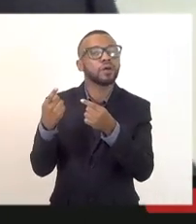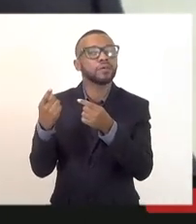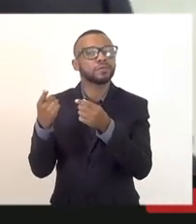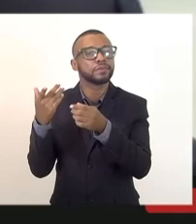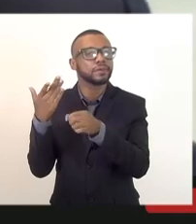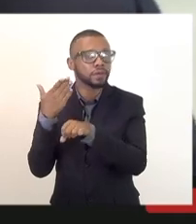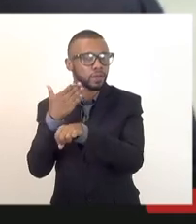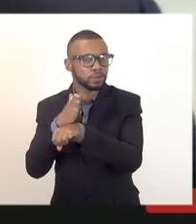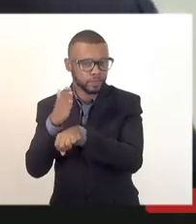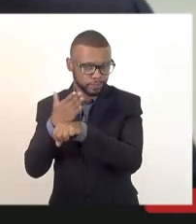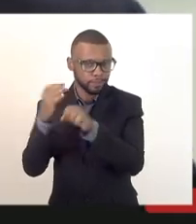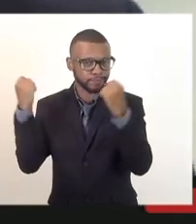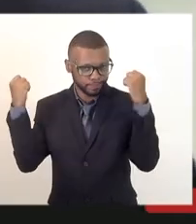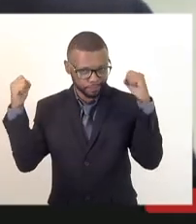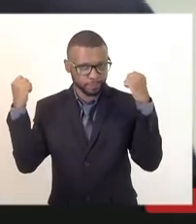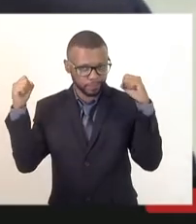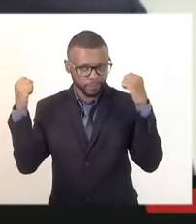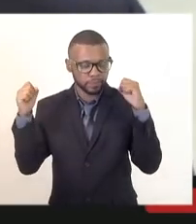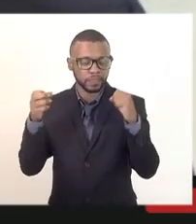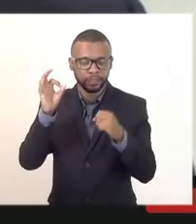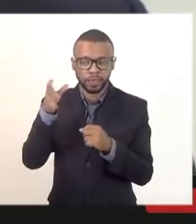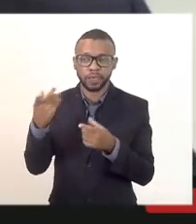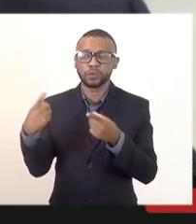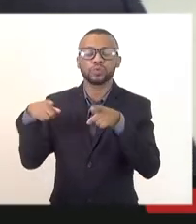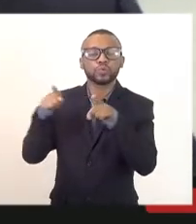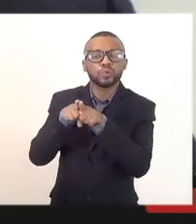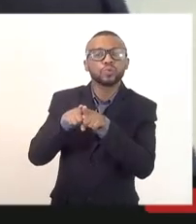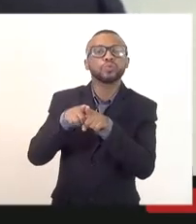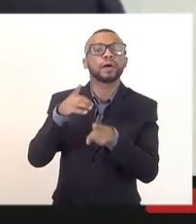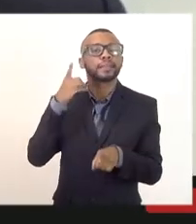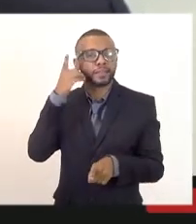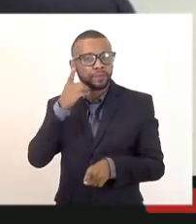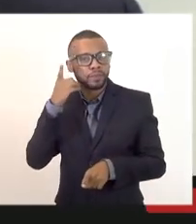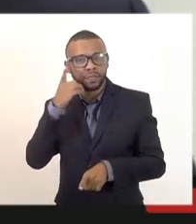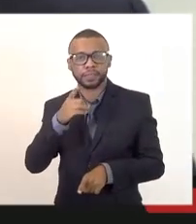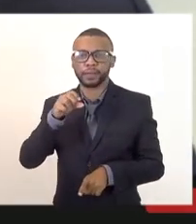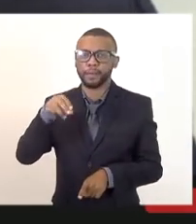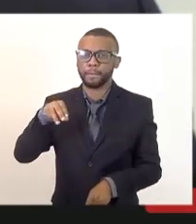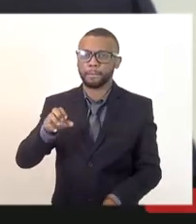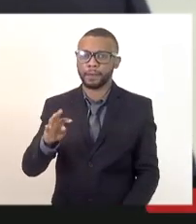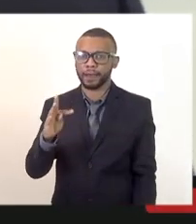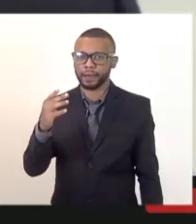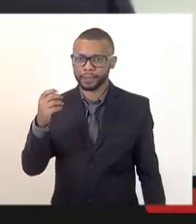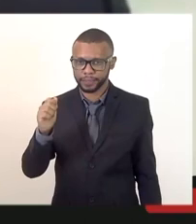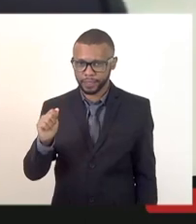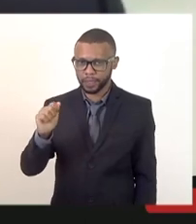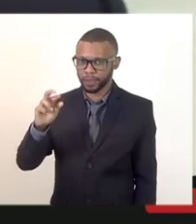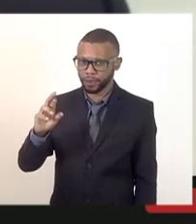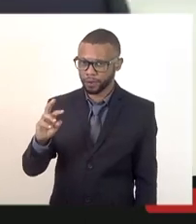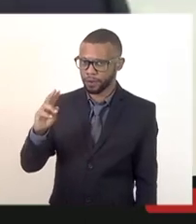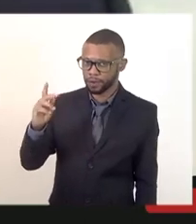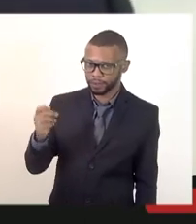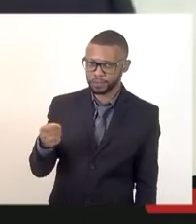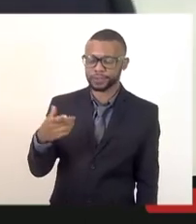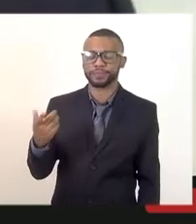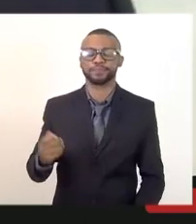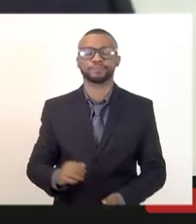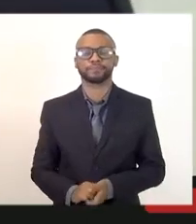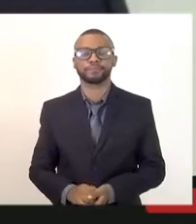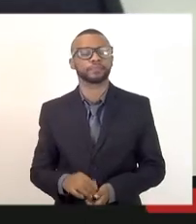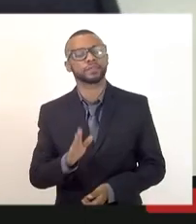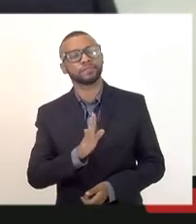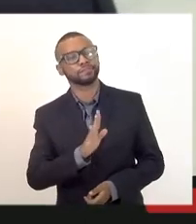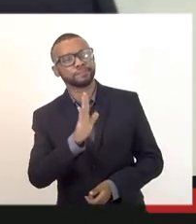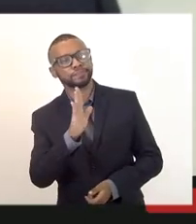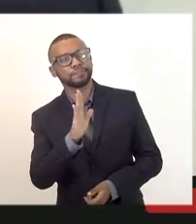bem encaminhado pela deputada Marta Rocha mas assiste a razão a vossa excelência também eu pois não deputada Marta